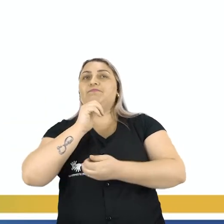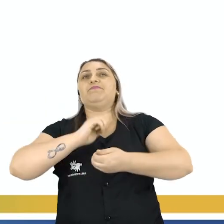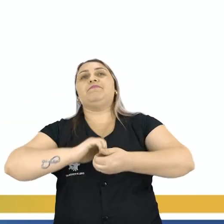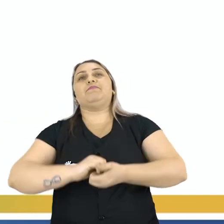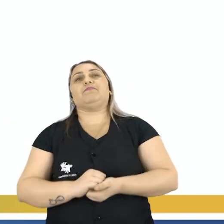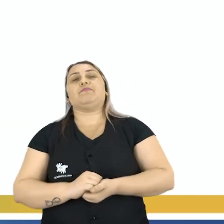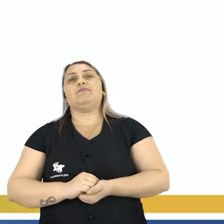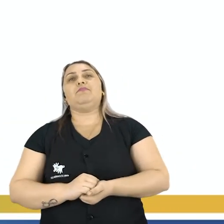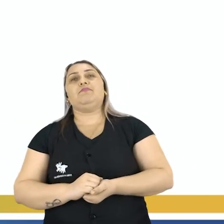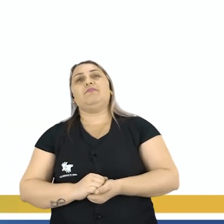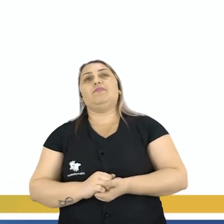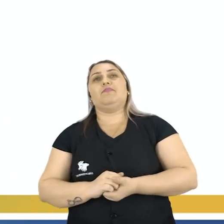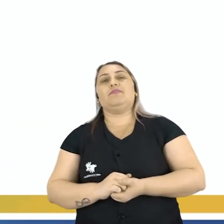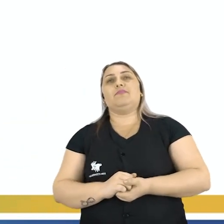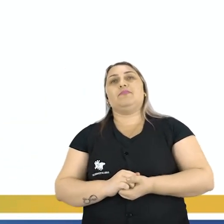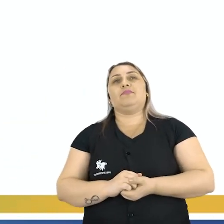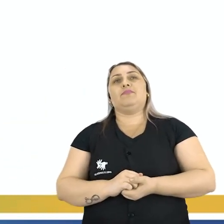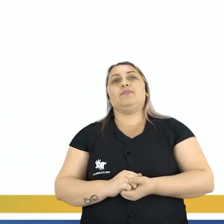Maria